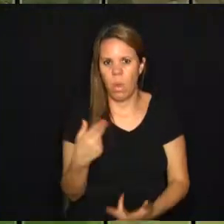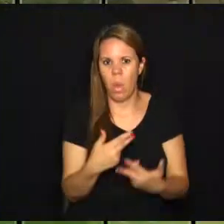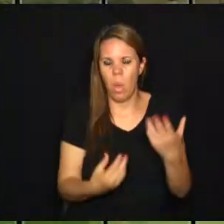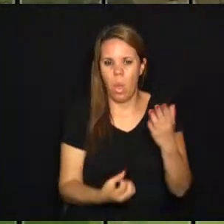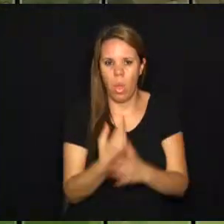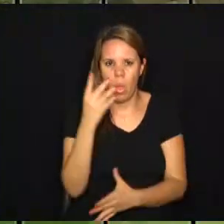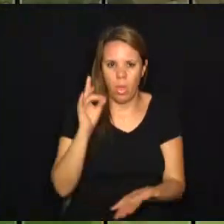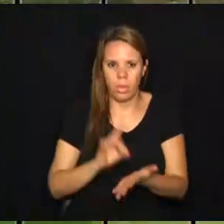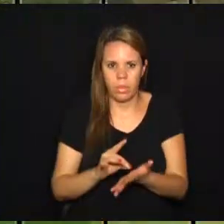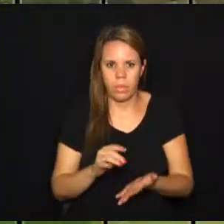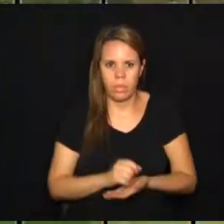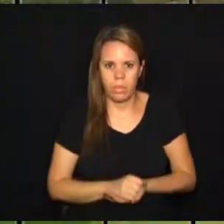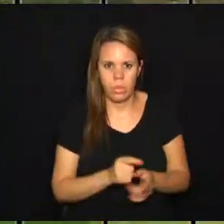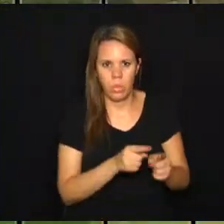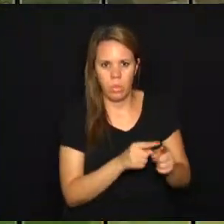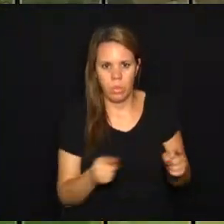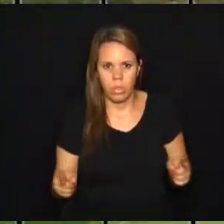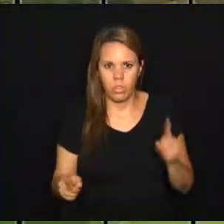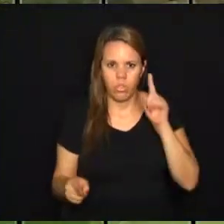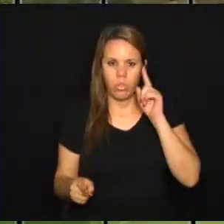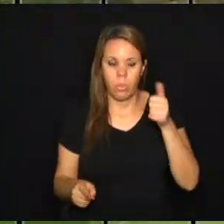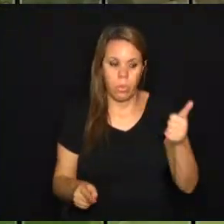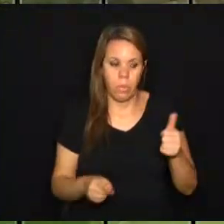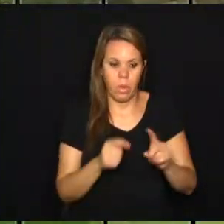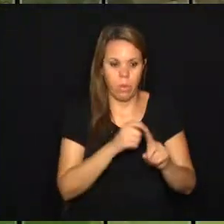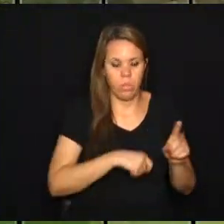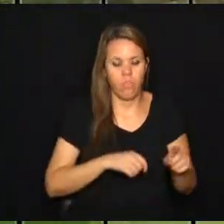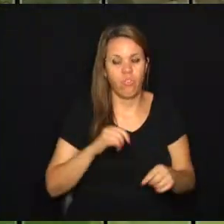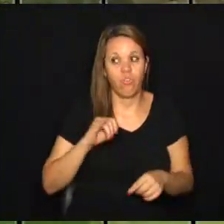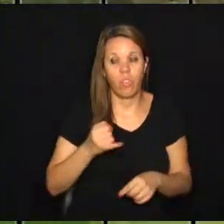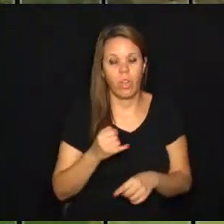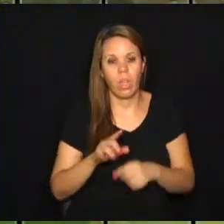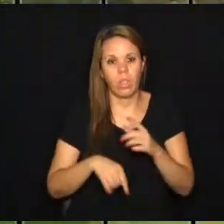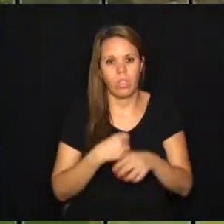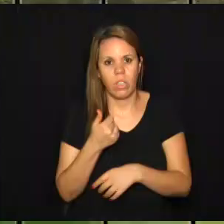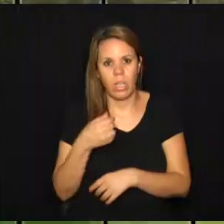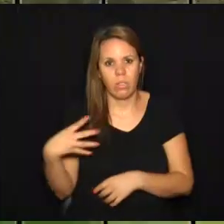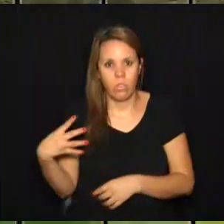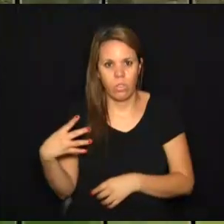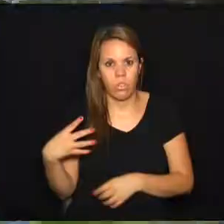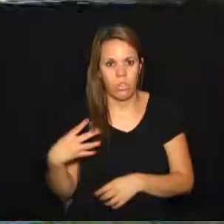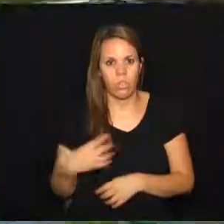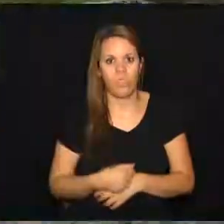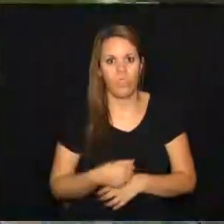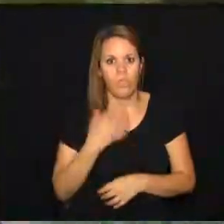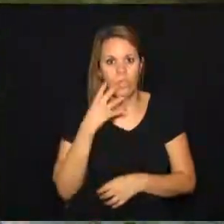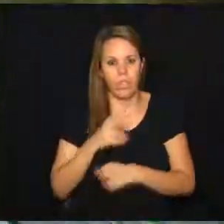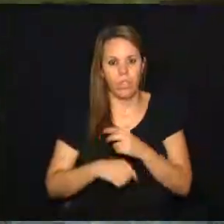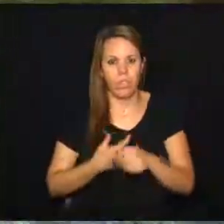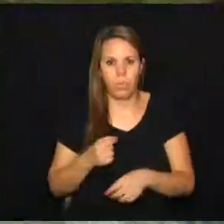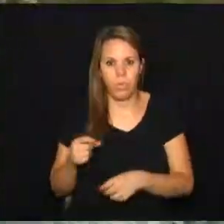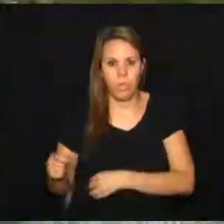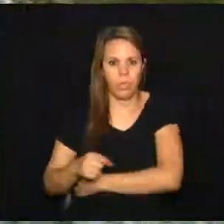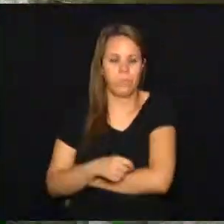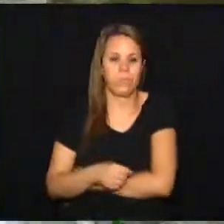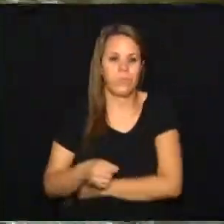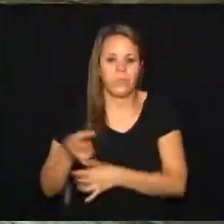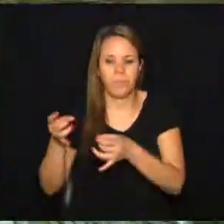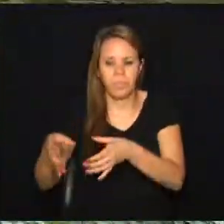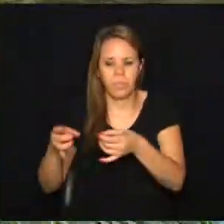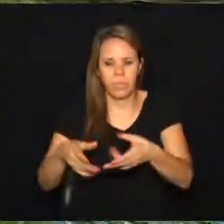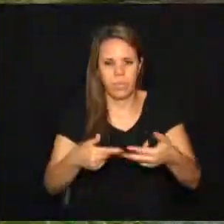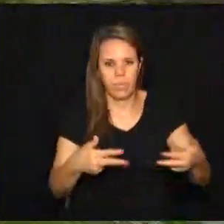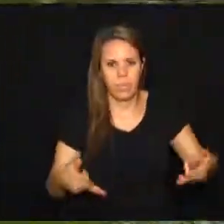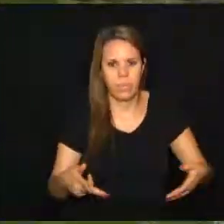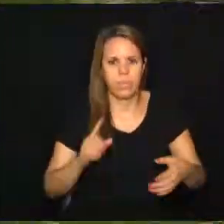confirmados no período de 1º de janeiro a 14 de fevereiro de 2020. O descarte de lixo doméstico em locais